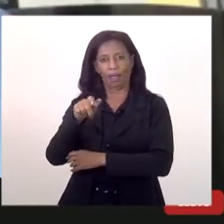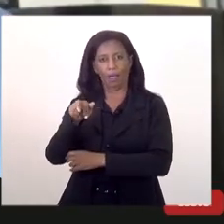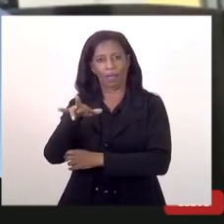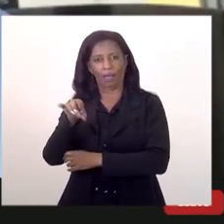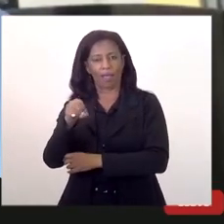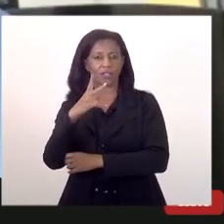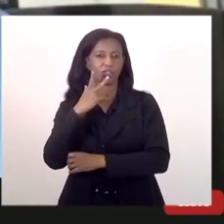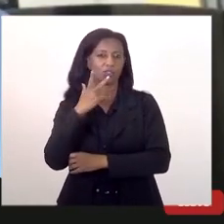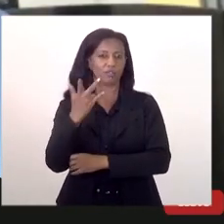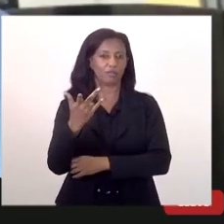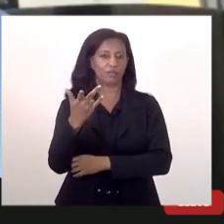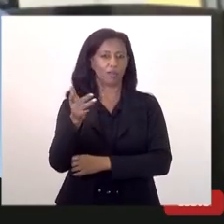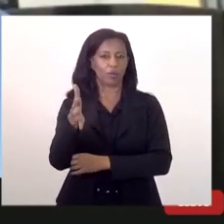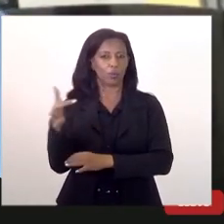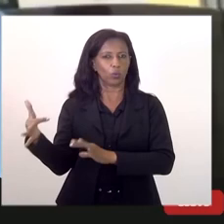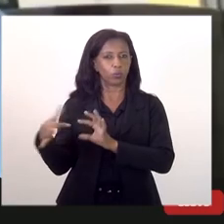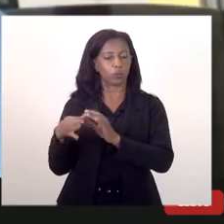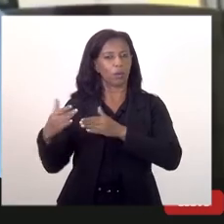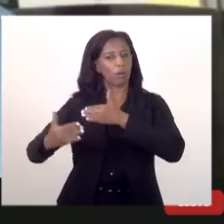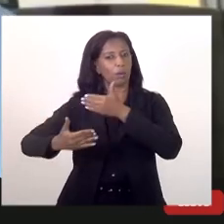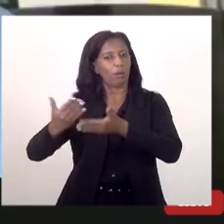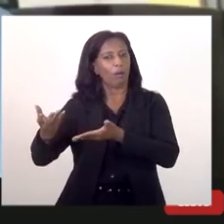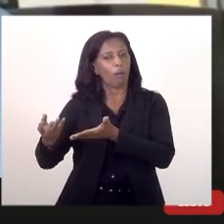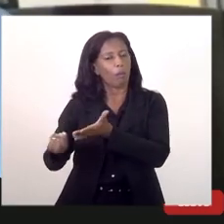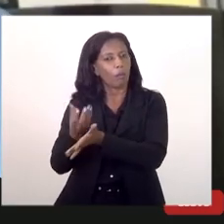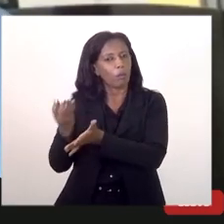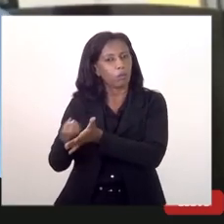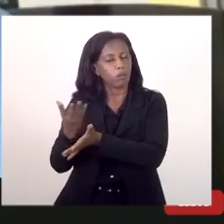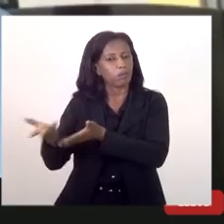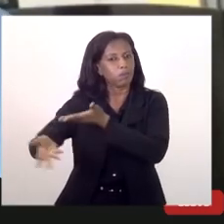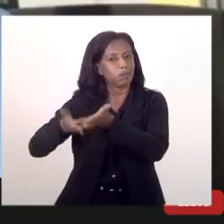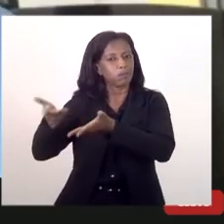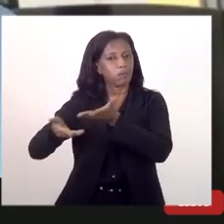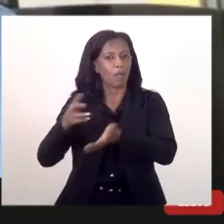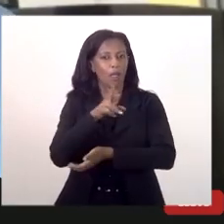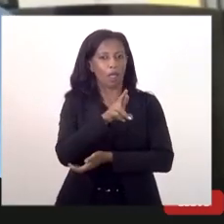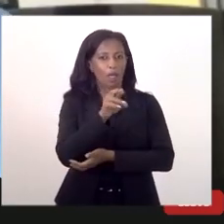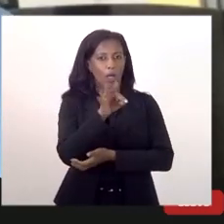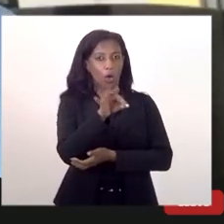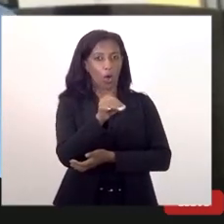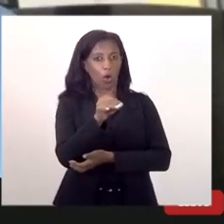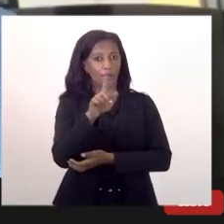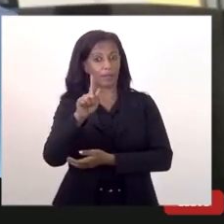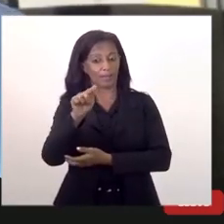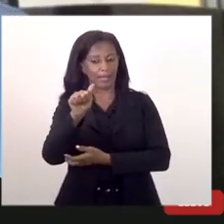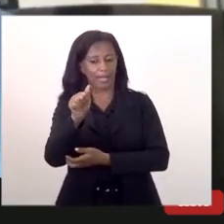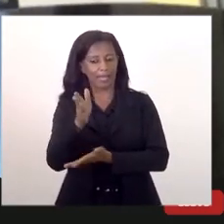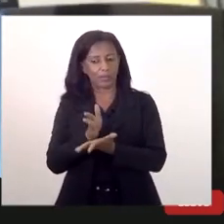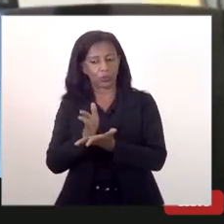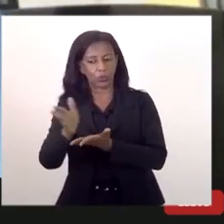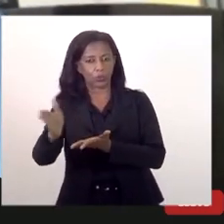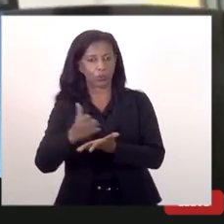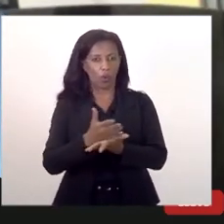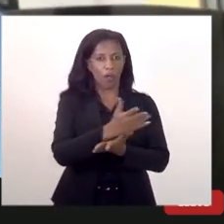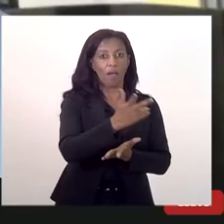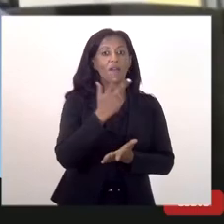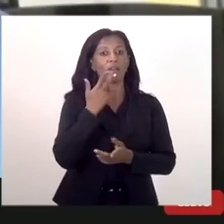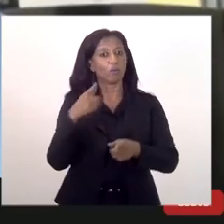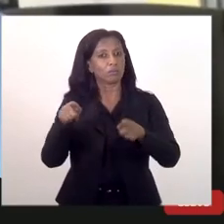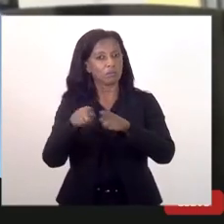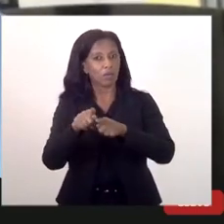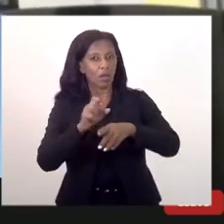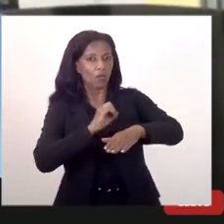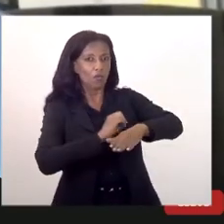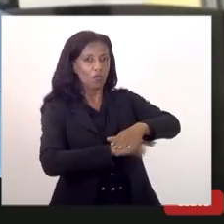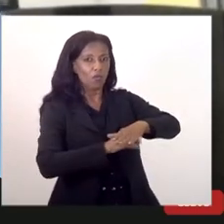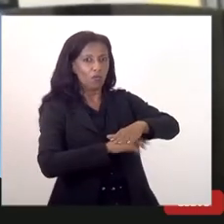do encadeamento produtivo das rotas do gás falamos aí do fundo soberano e a